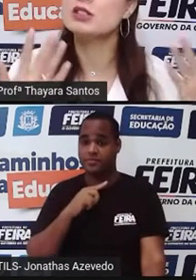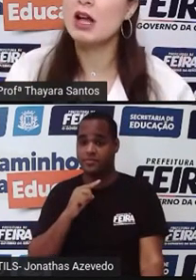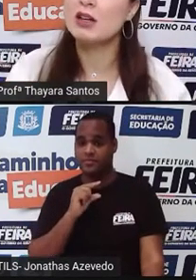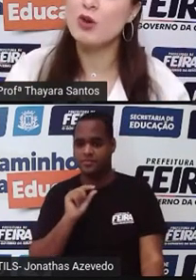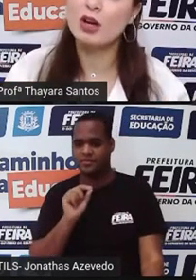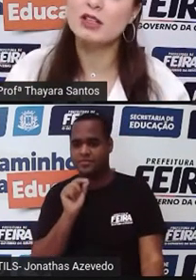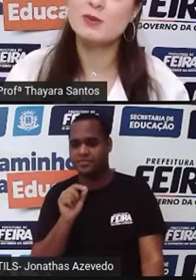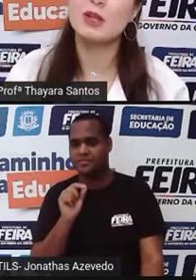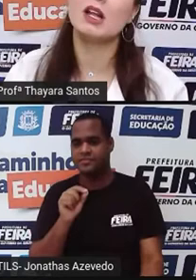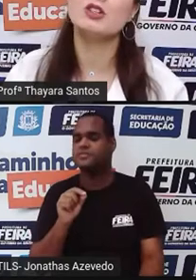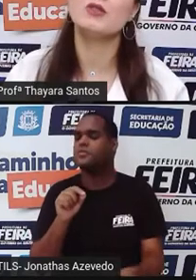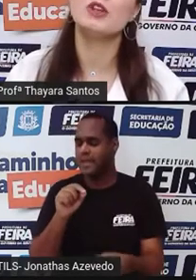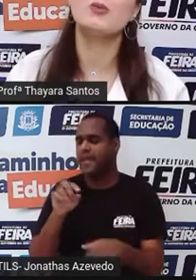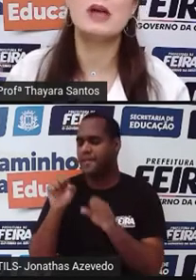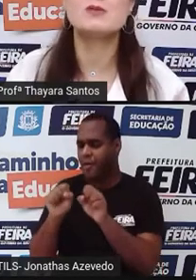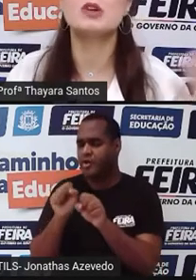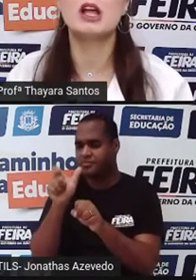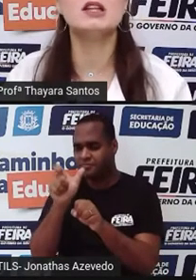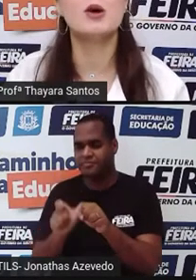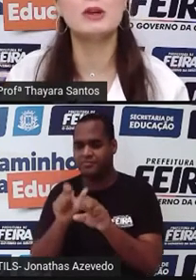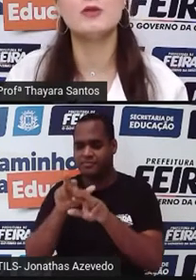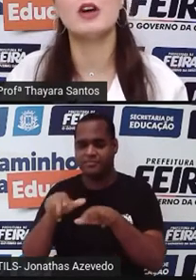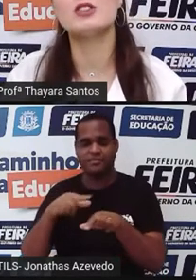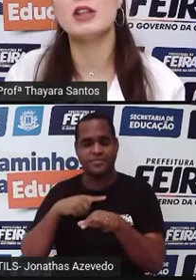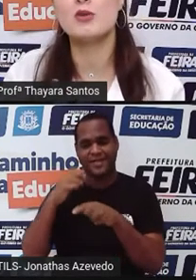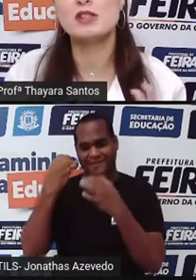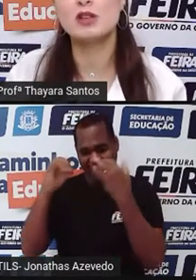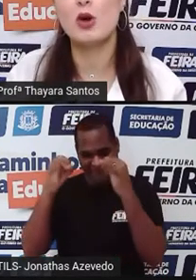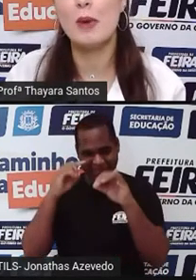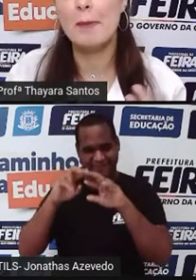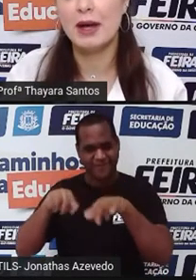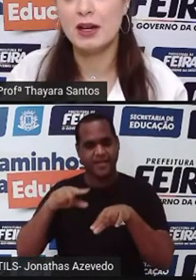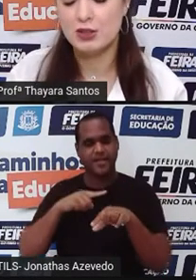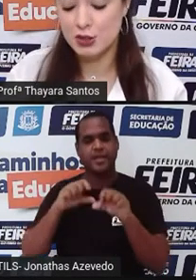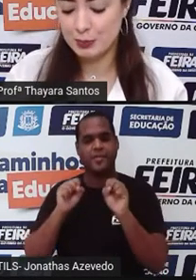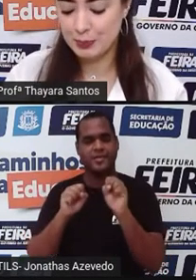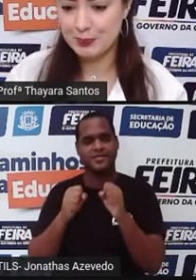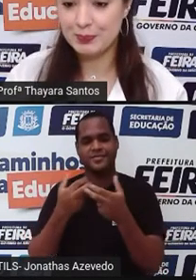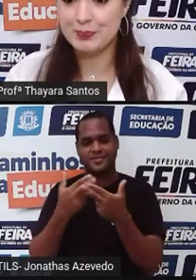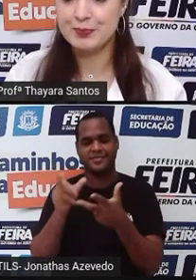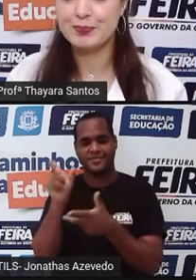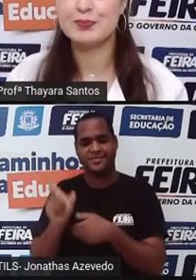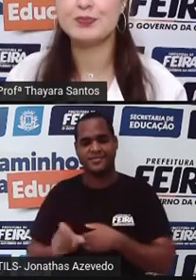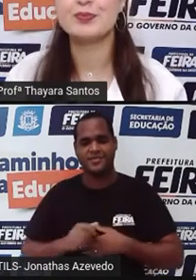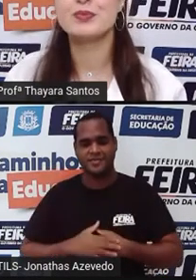pode estar ali no organismo daquele indivíduo, mesmo que ele não manifeste nenhum sintoma aparente.